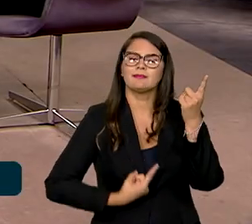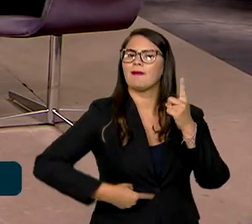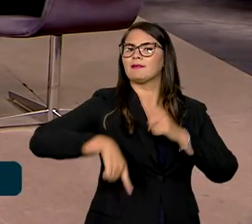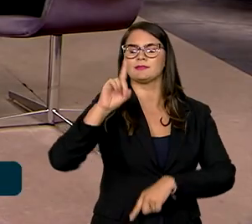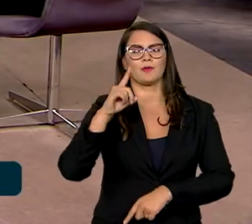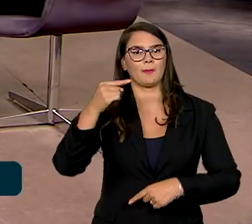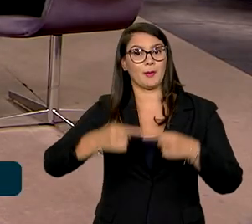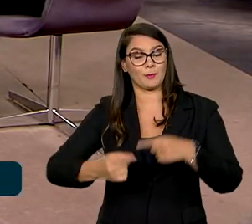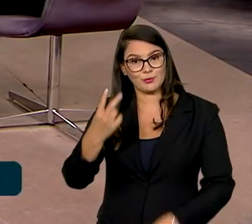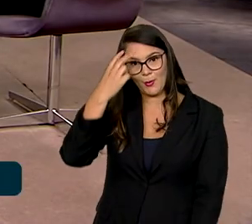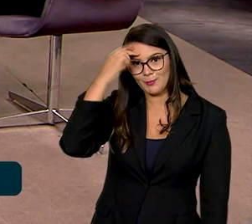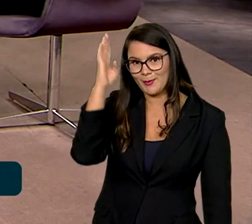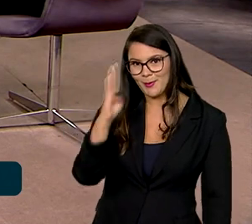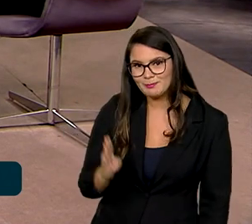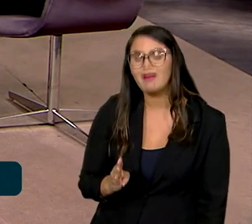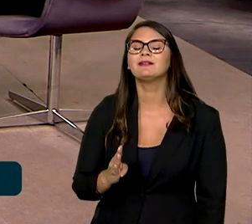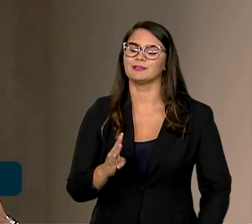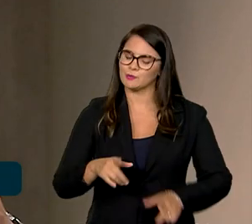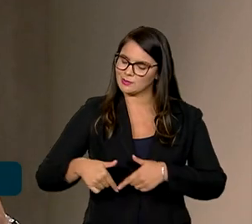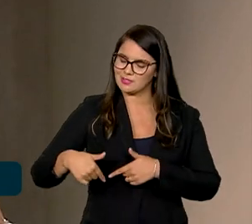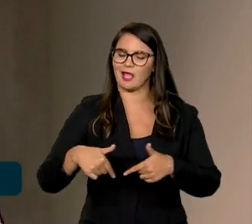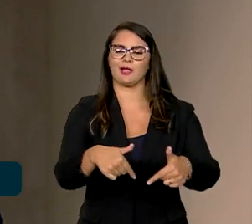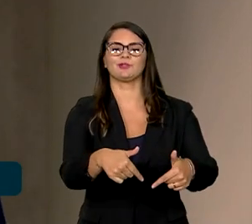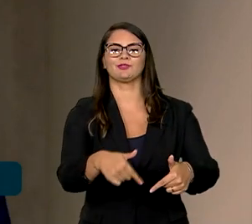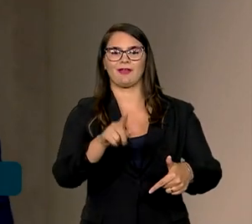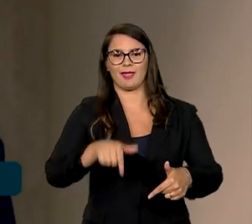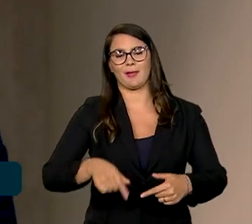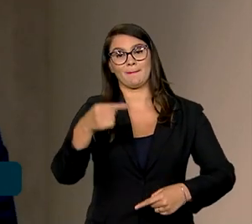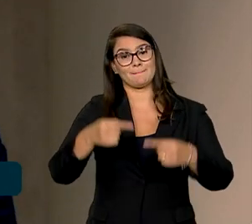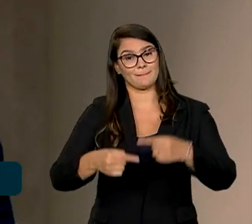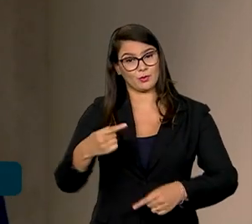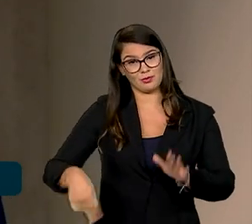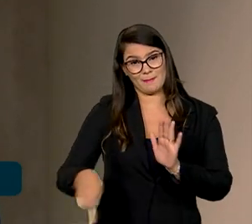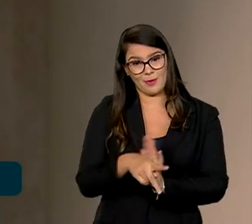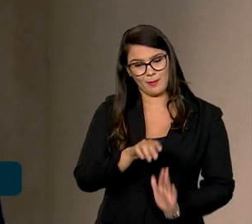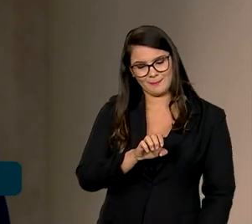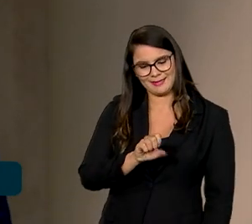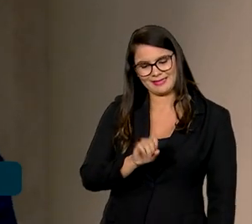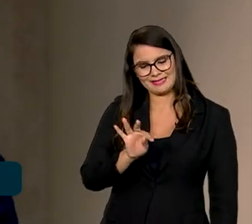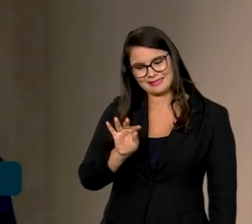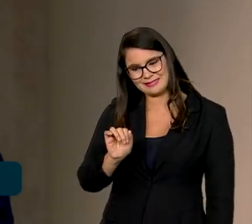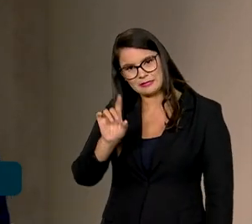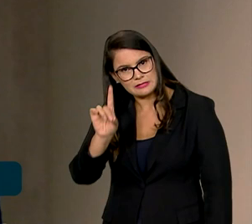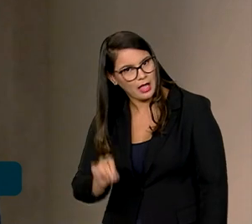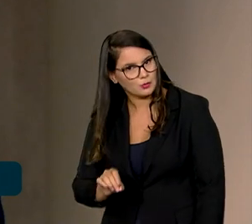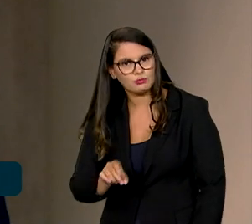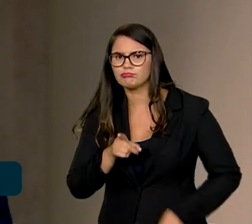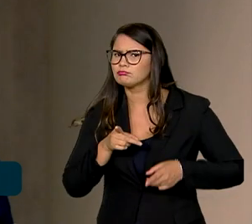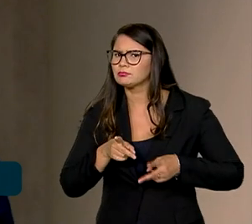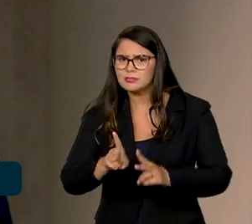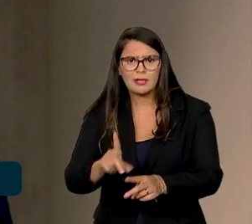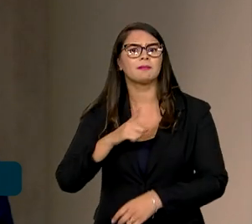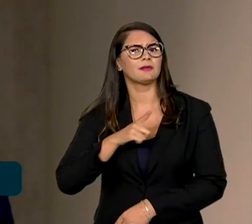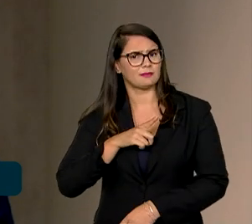política cultural brasileira numa iniciativa que é de uma política de Estado, que não pode mais deixar de existir, nem ser